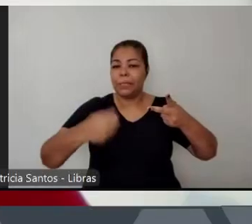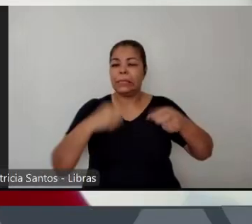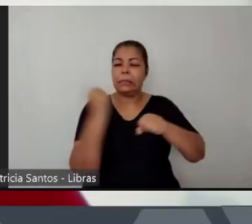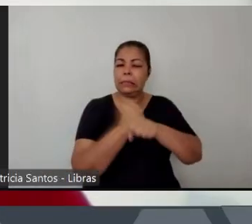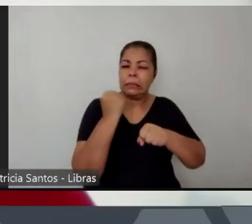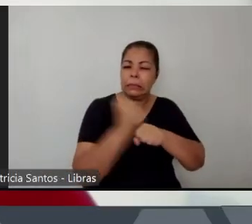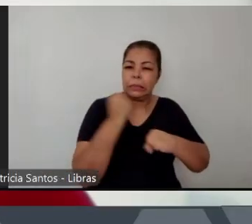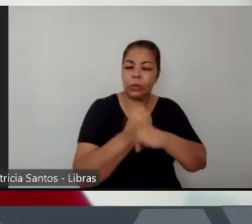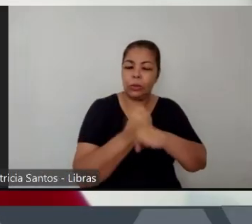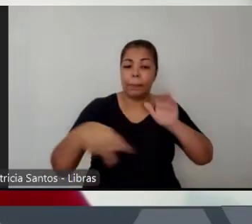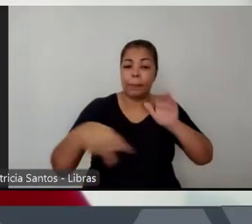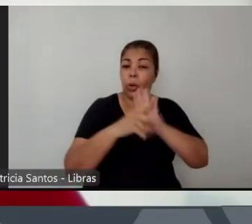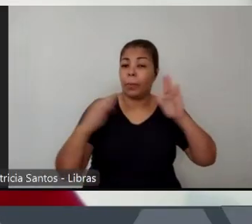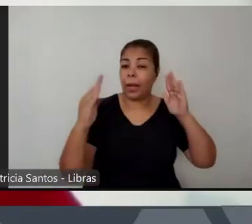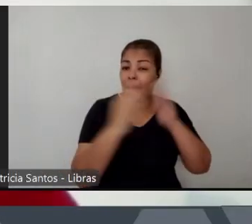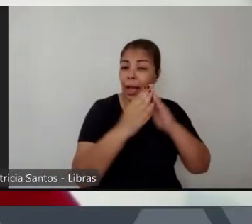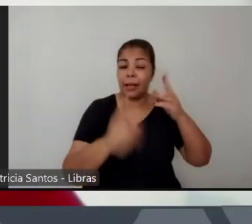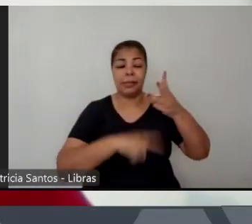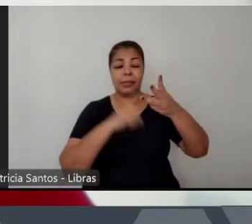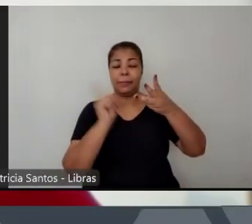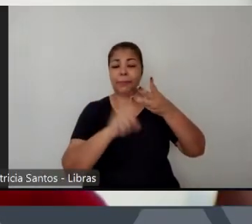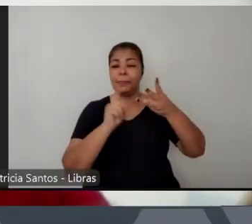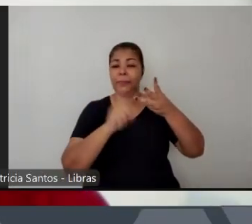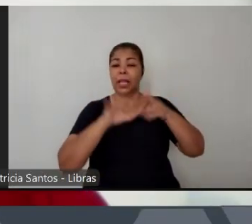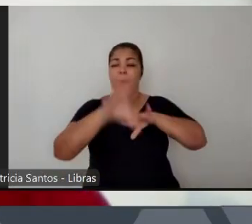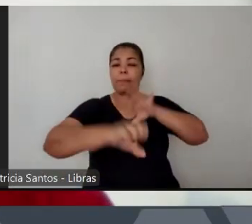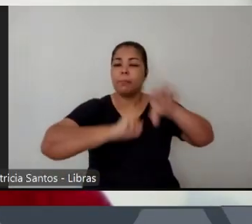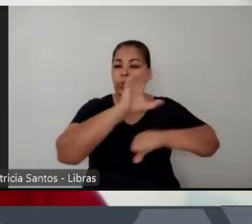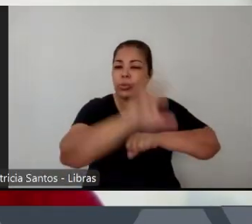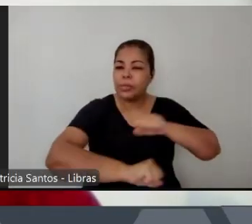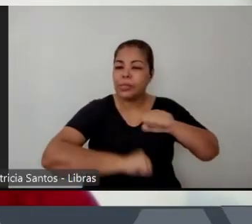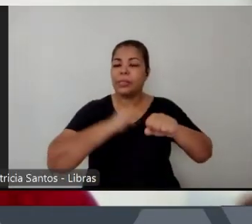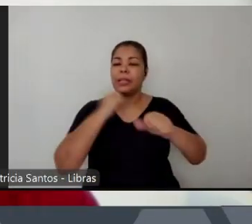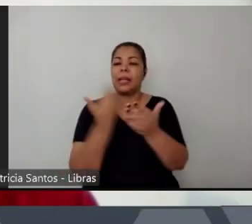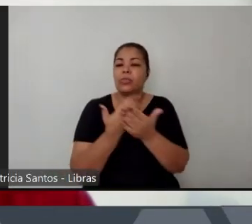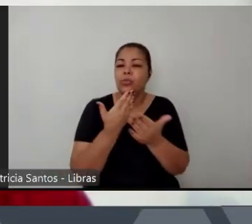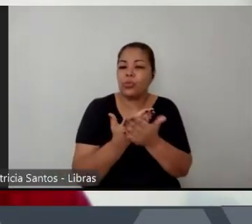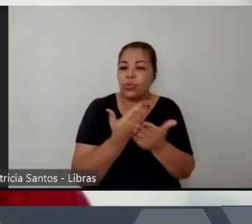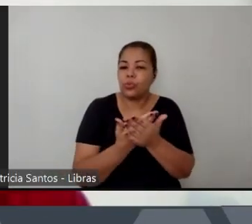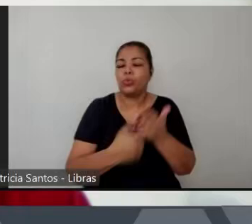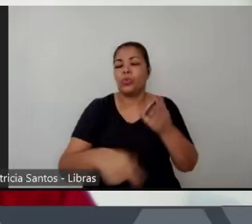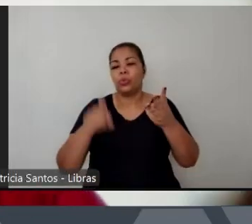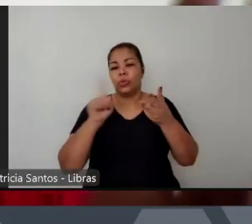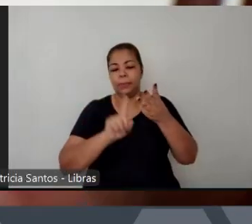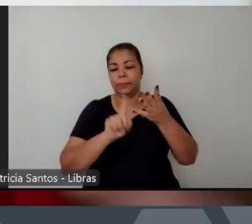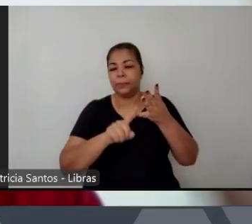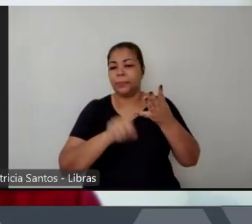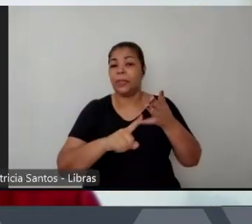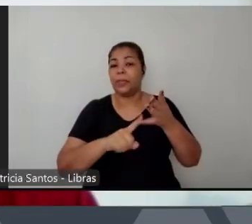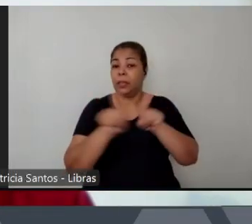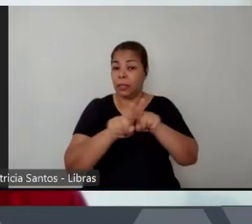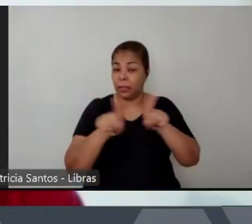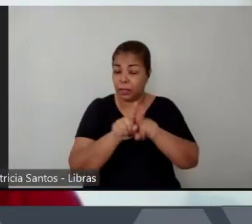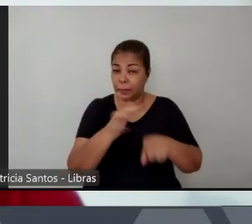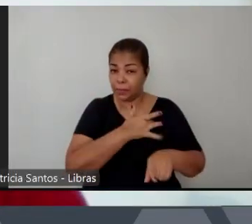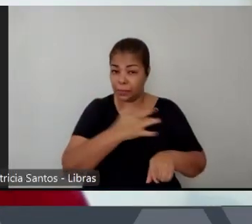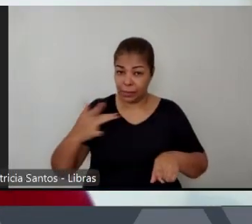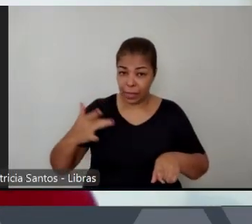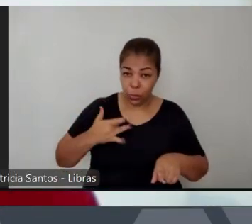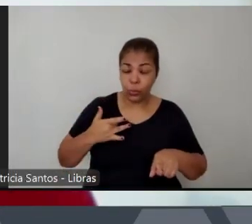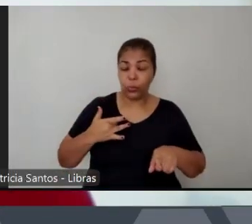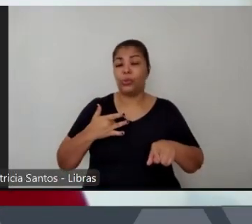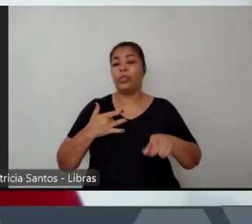pelas escolas pelos postos de saúde fazem isso pelos movimentos políticos e pelos movimentos sociais pelo sindicalismo